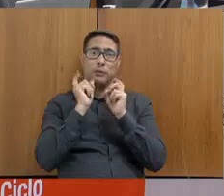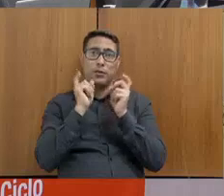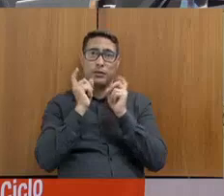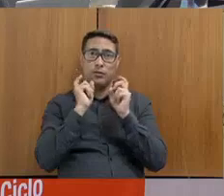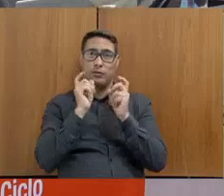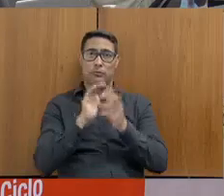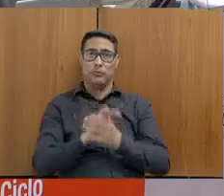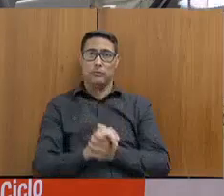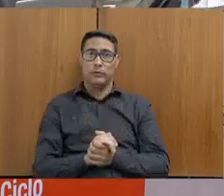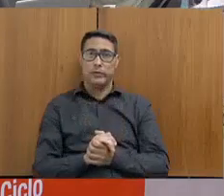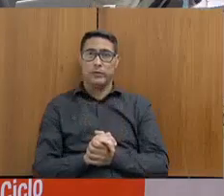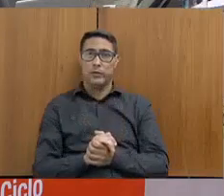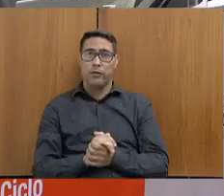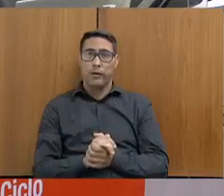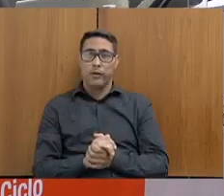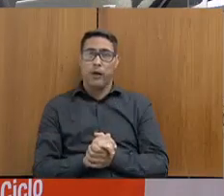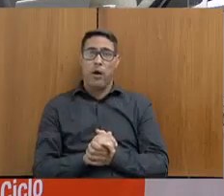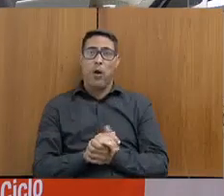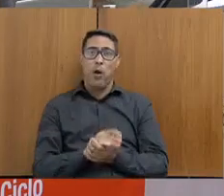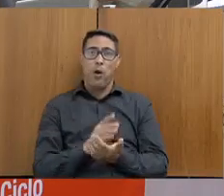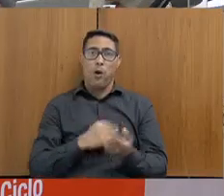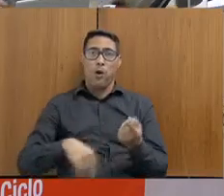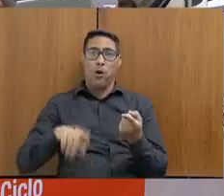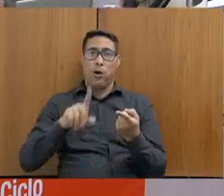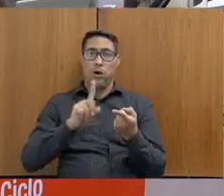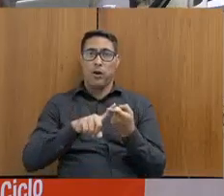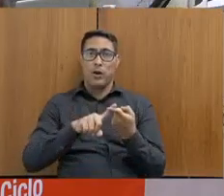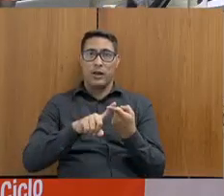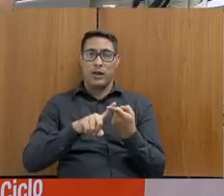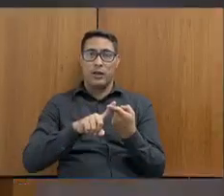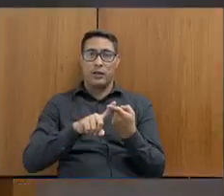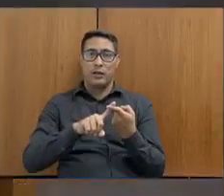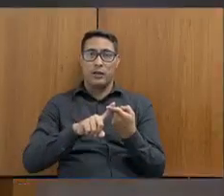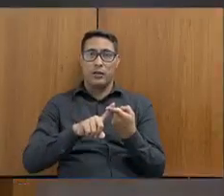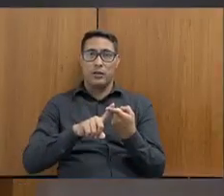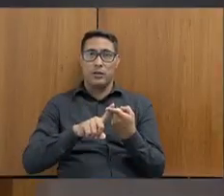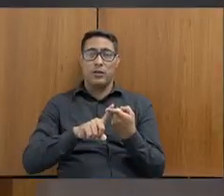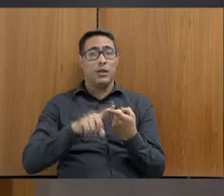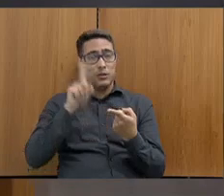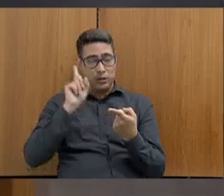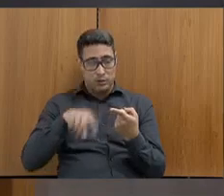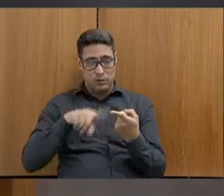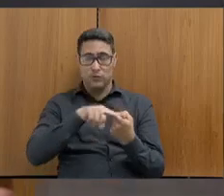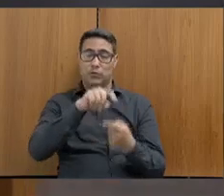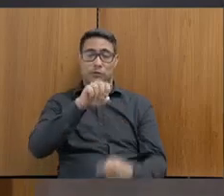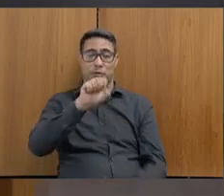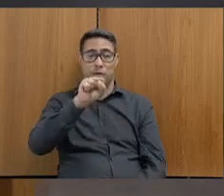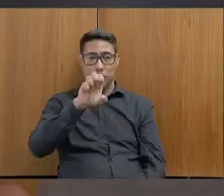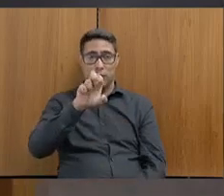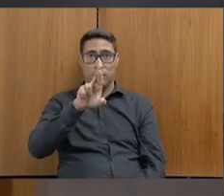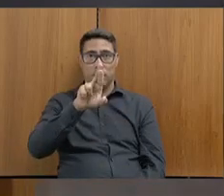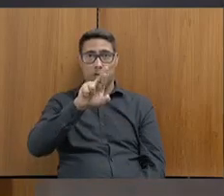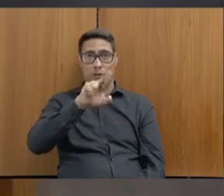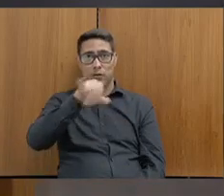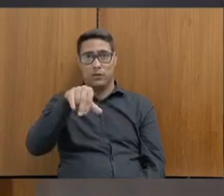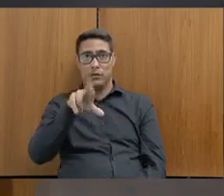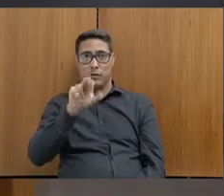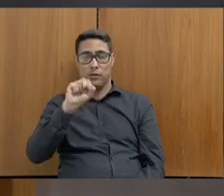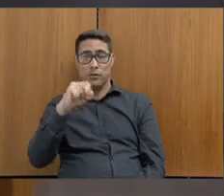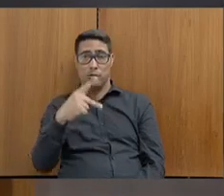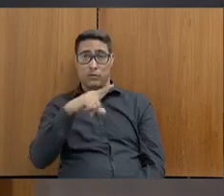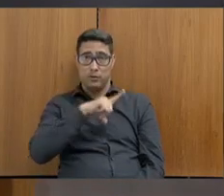é realmente a intenção... Fica pureza. É a intenção da Sejuspe atrair essa